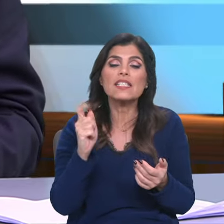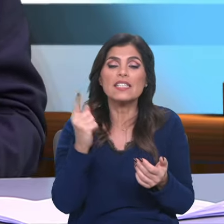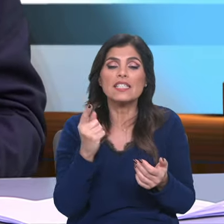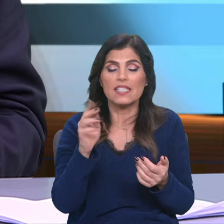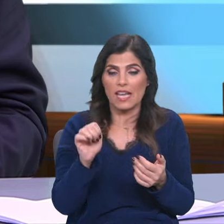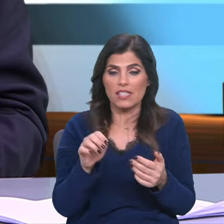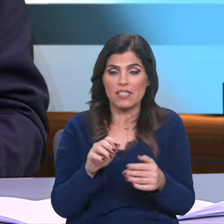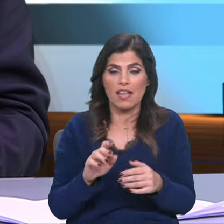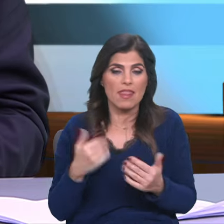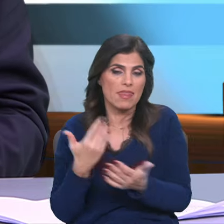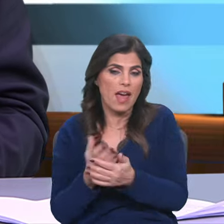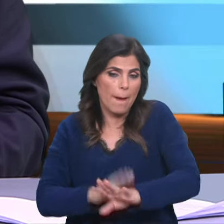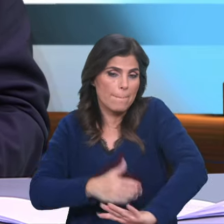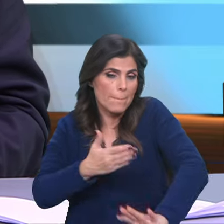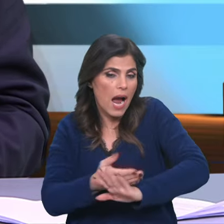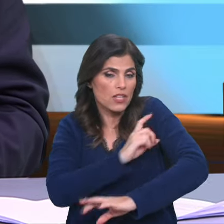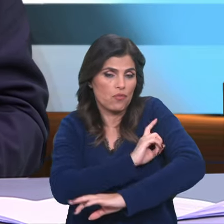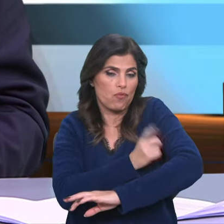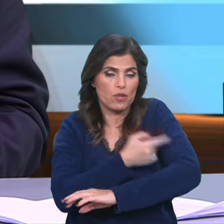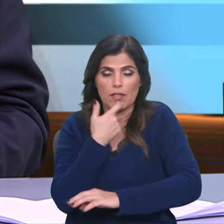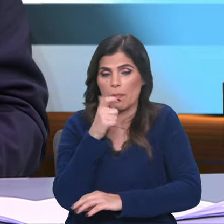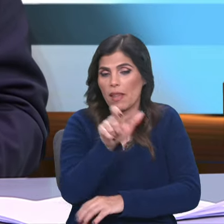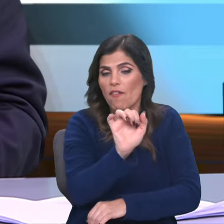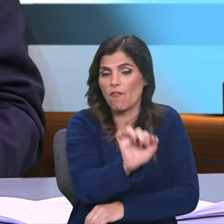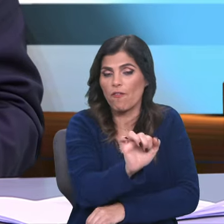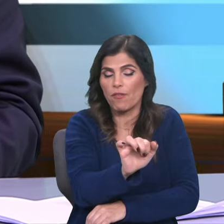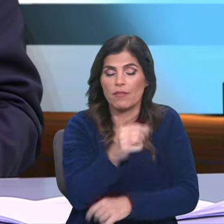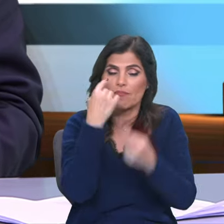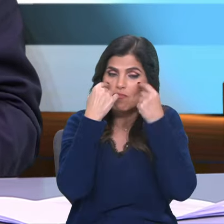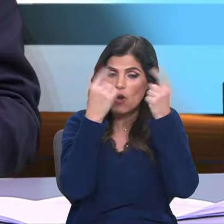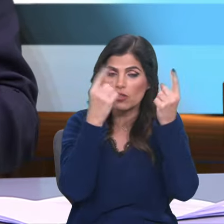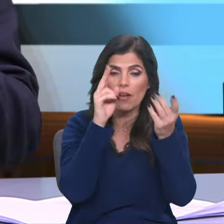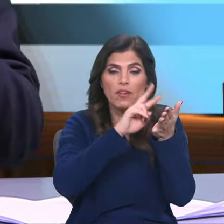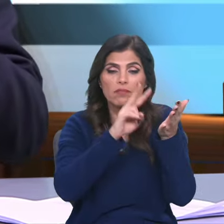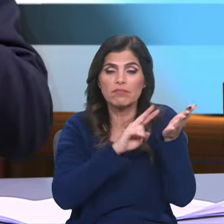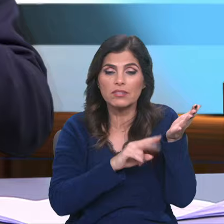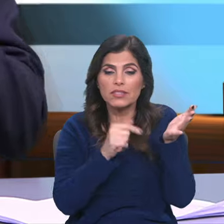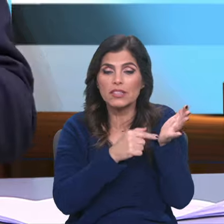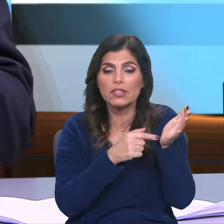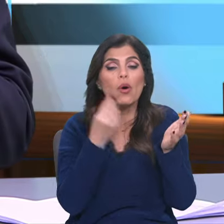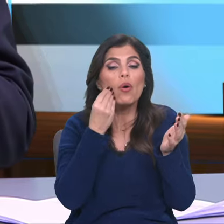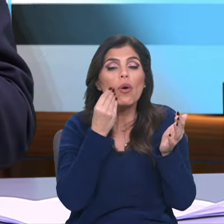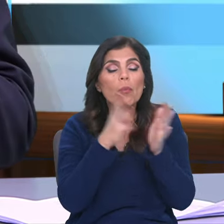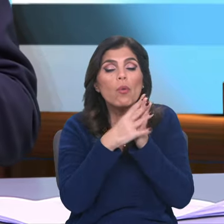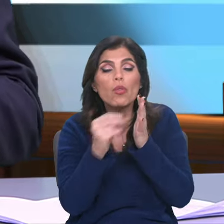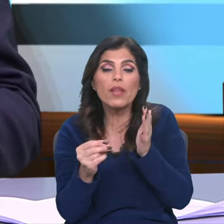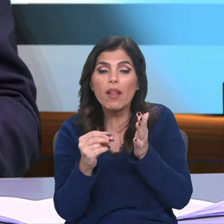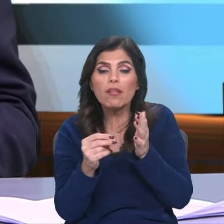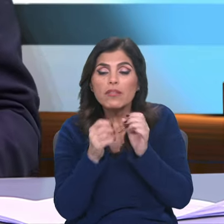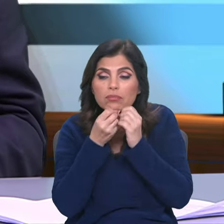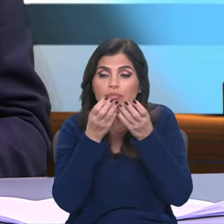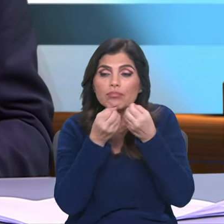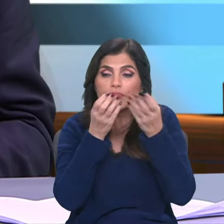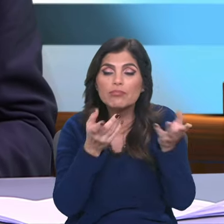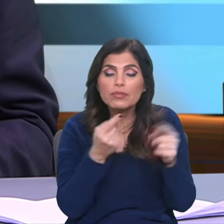a essas palavras. E, de facto, apresenta esta leitura Moisés como um modelo de profeta, porque é um